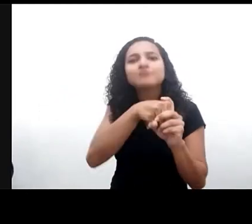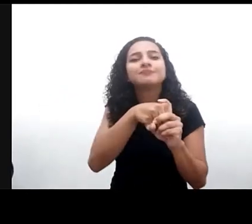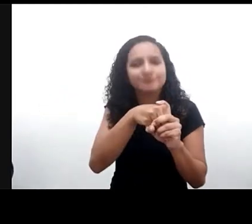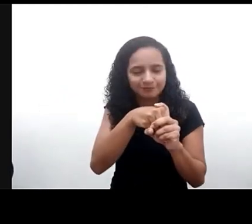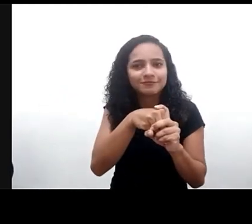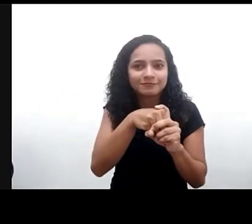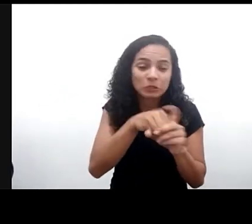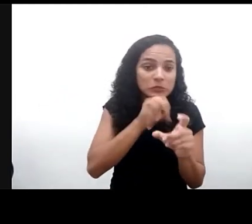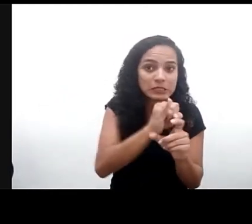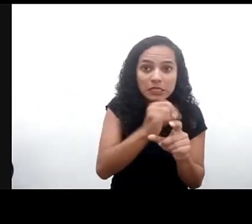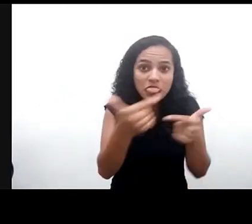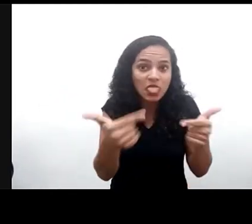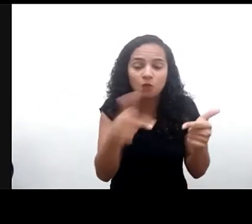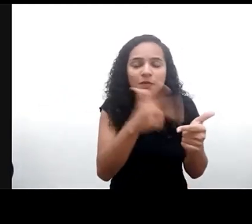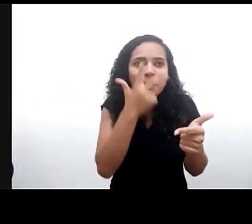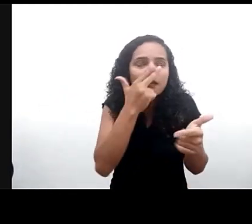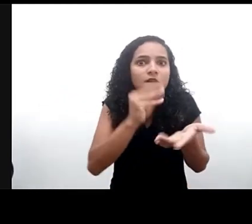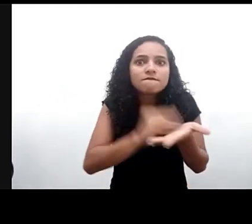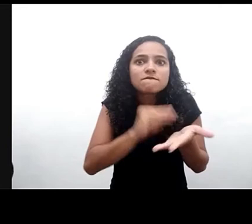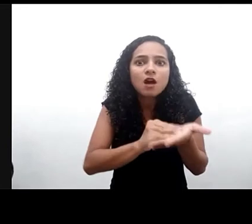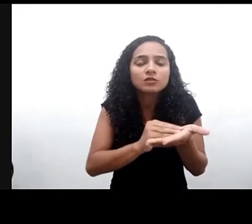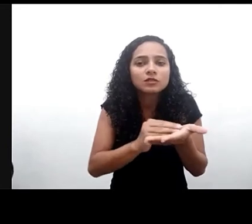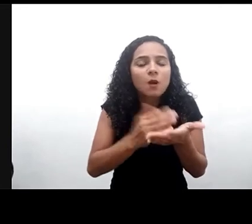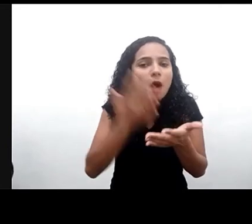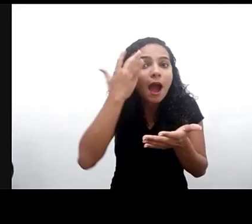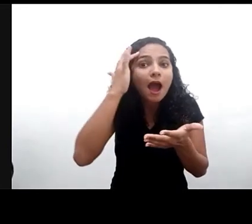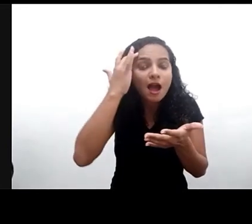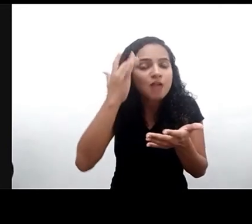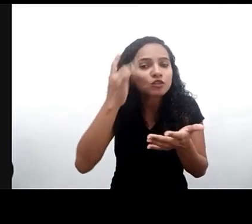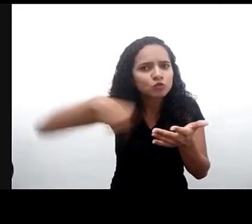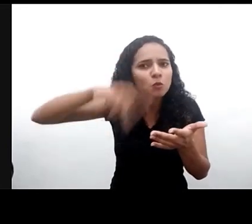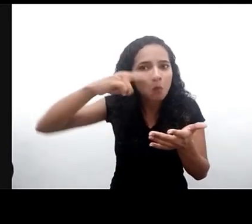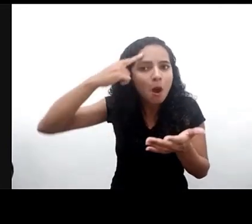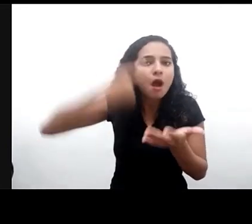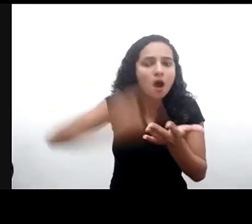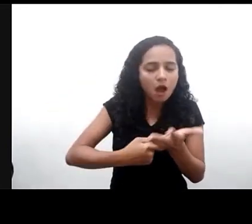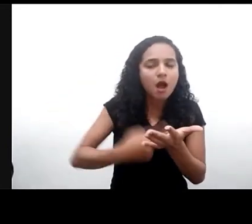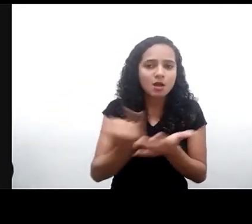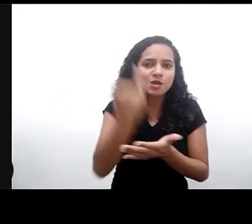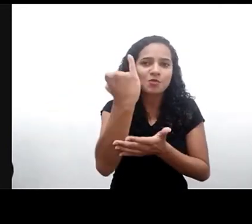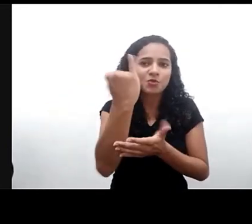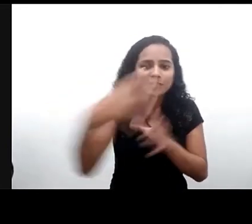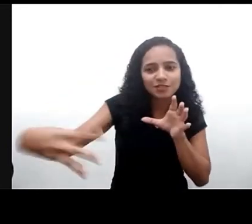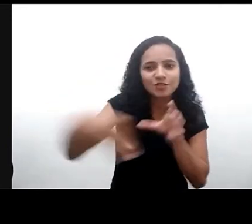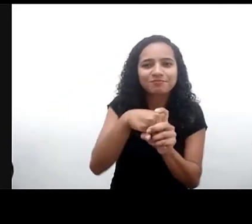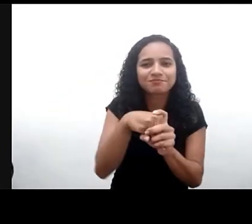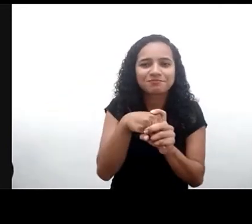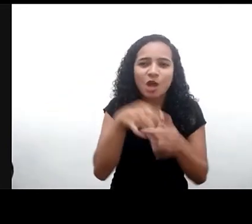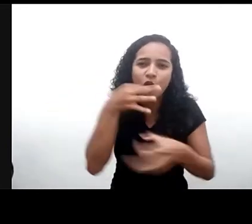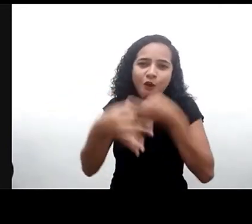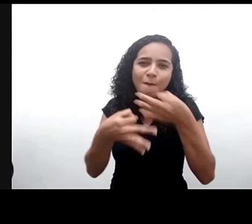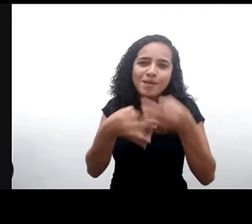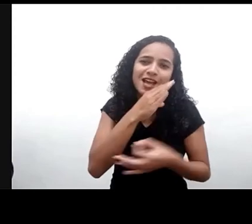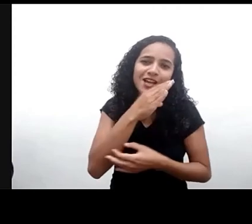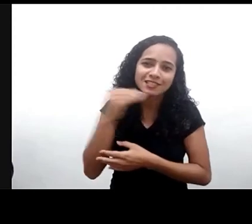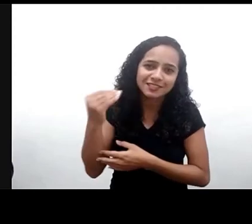deficiência do documento. A convenção... Bom, e nesse sentido, nós vamos ver diferentes